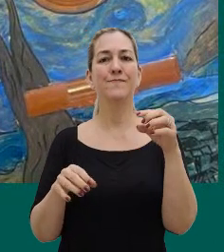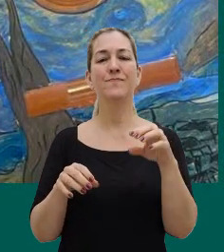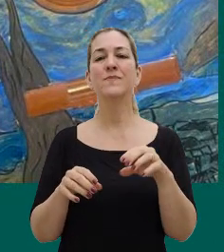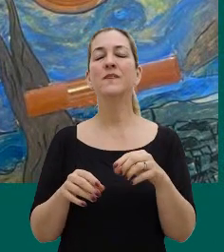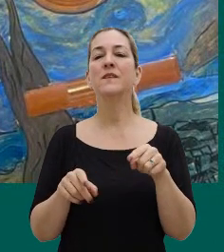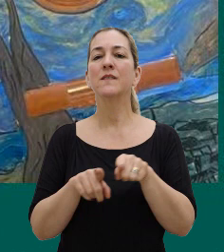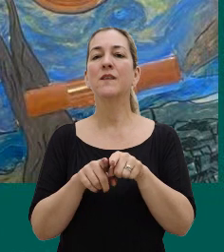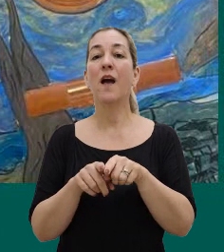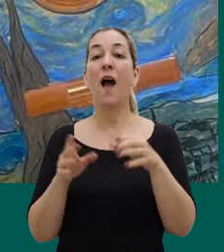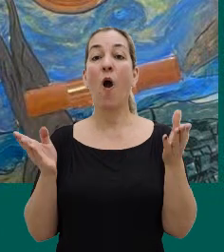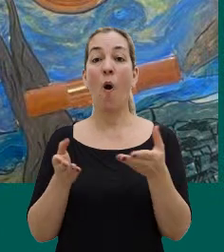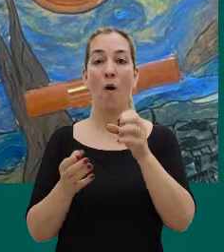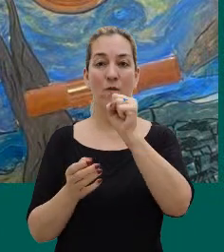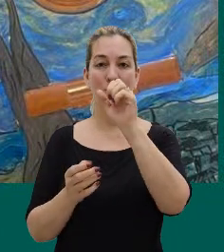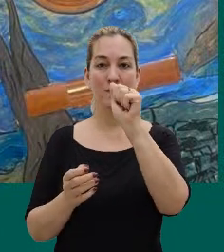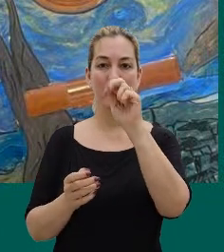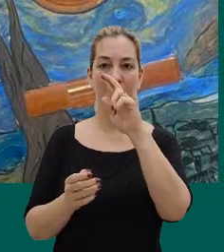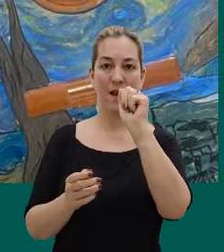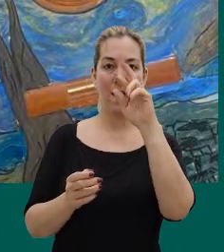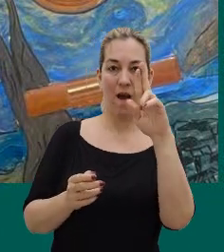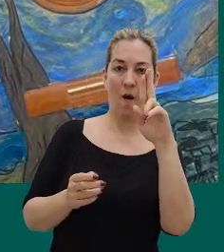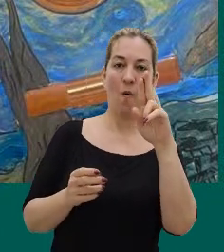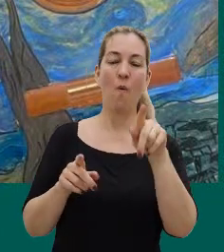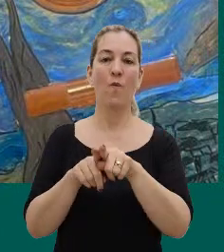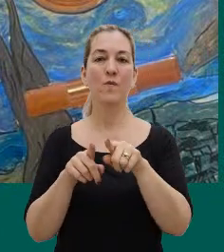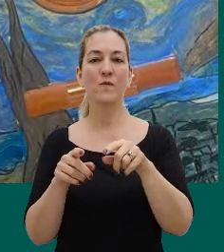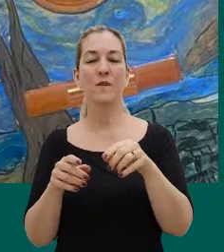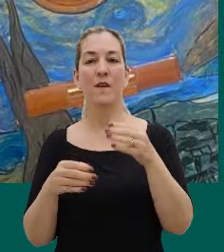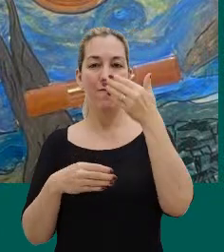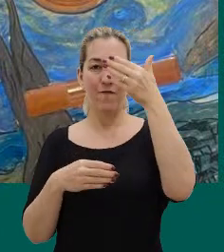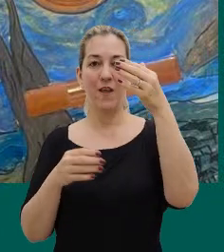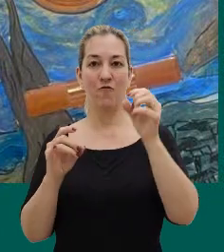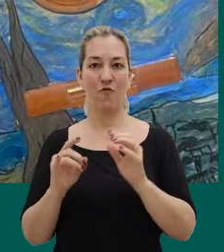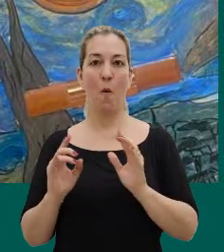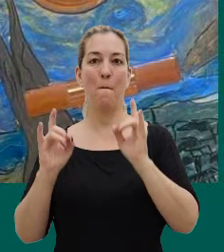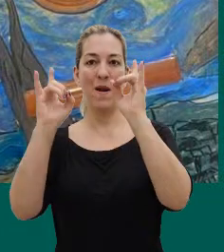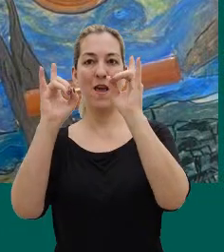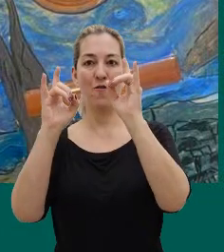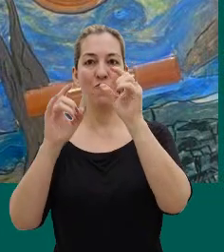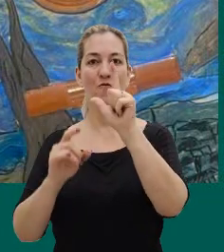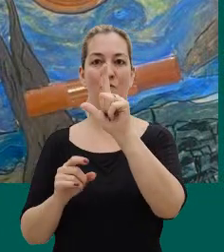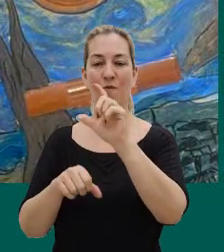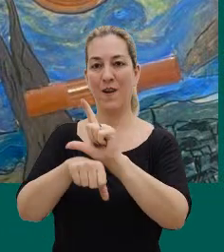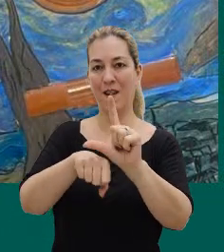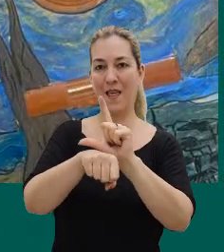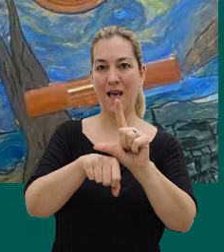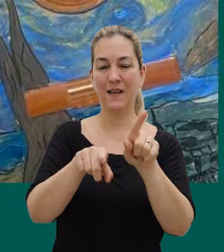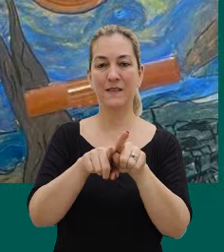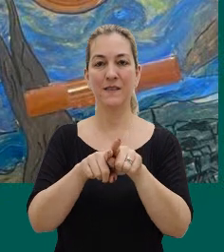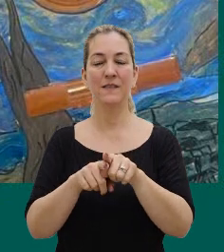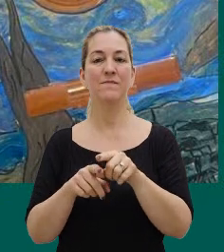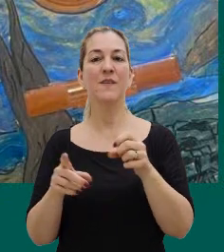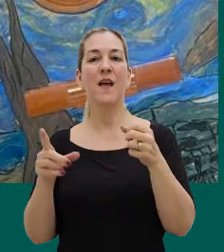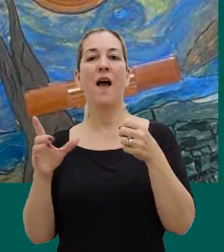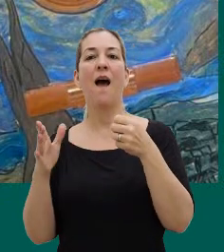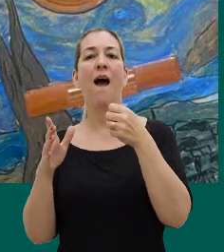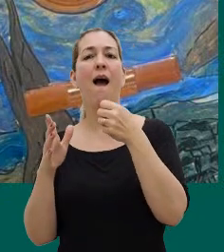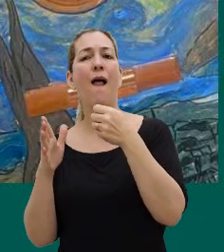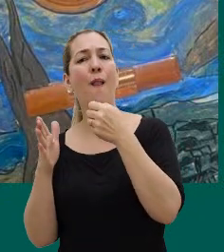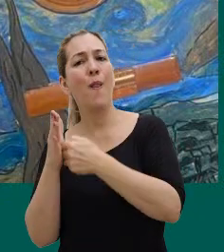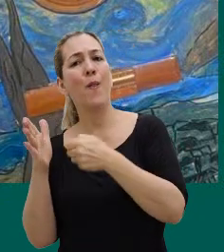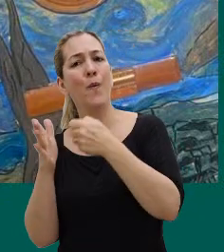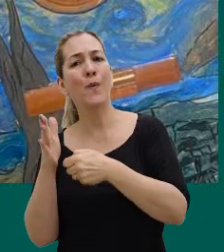19h, ali na frente do prédio de UAS, é um sarau, então, em alusão a essa semana da luta antimanicomial, a gente vai ter algumas